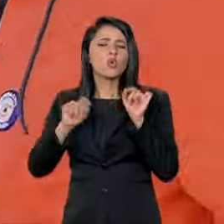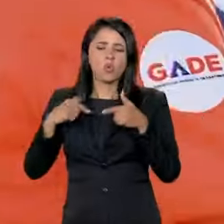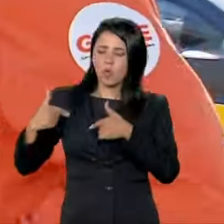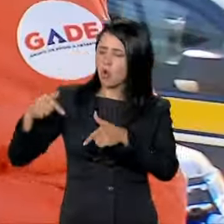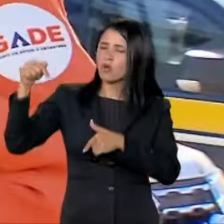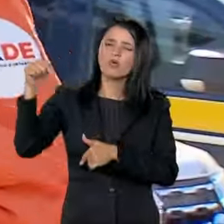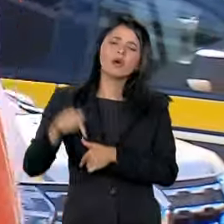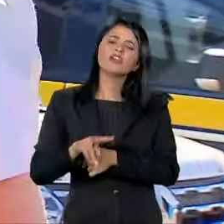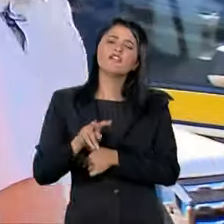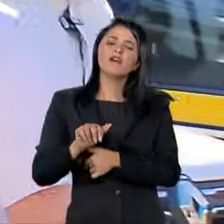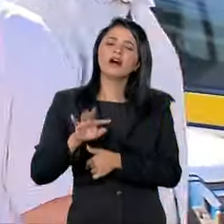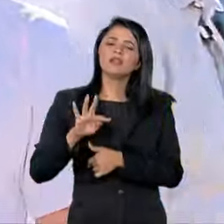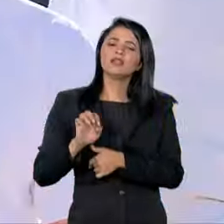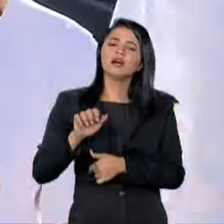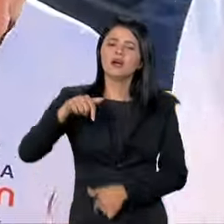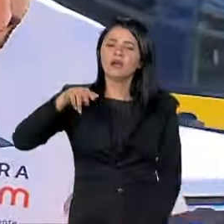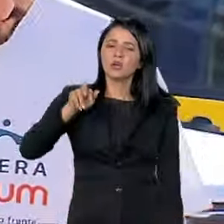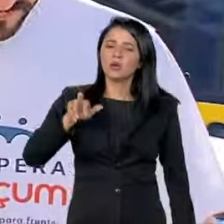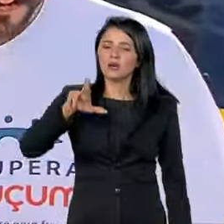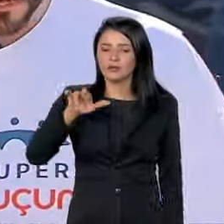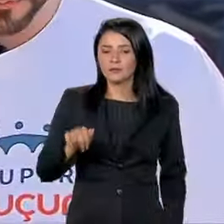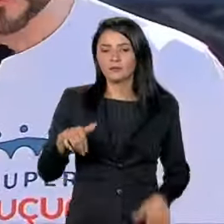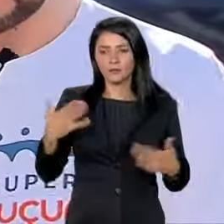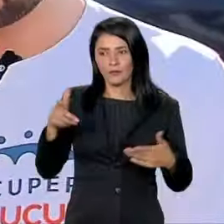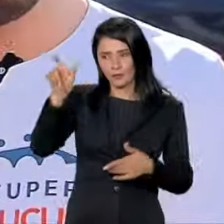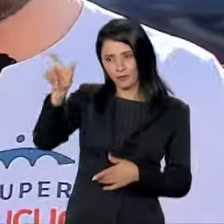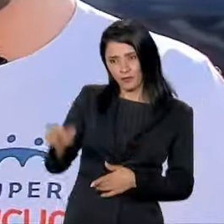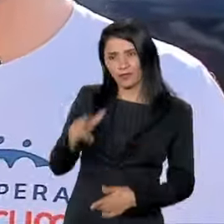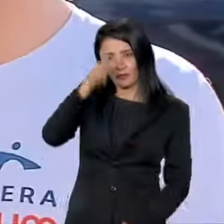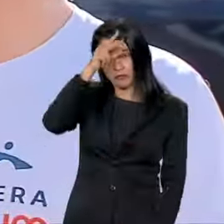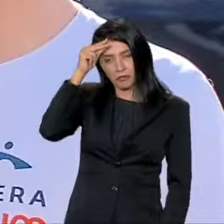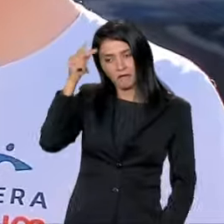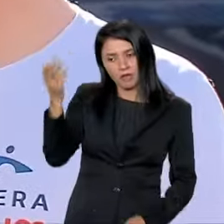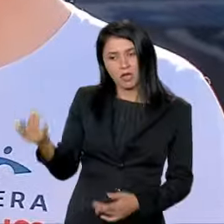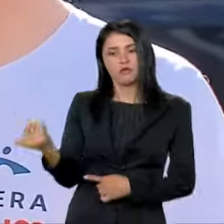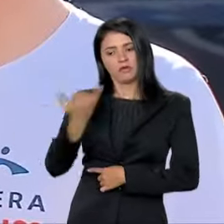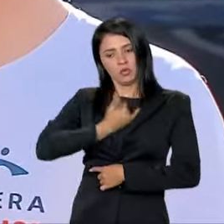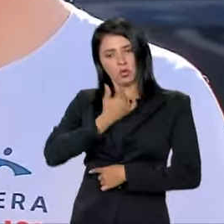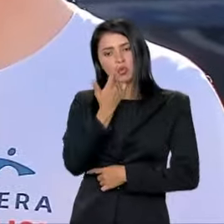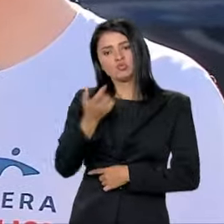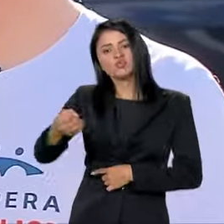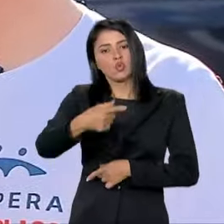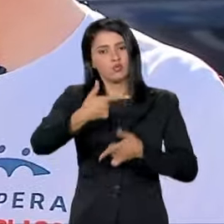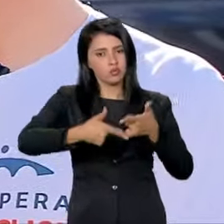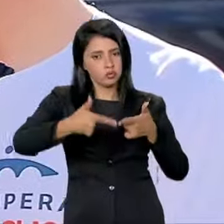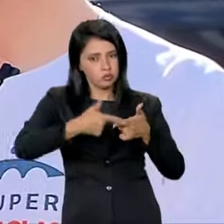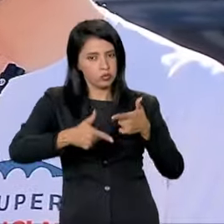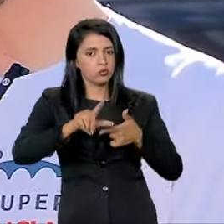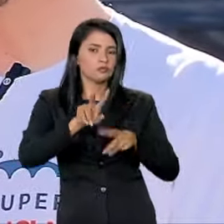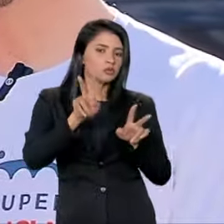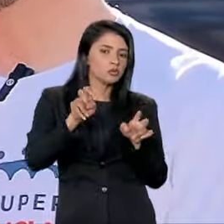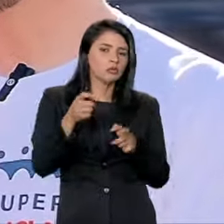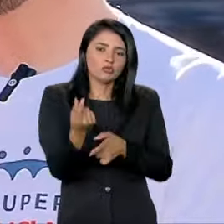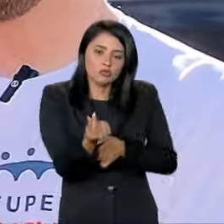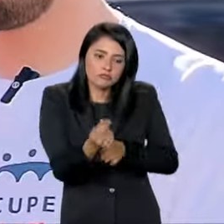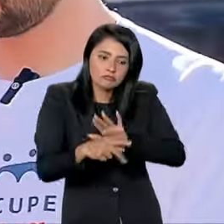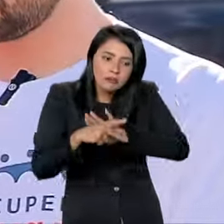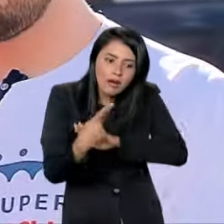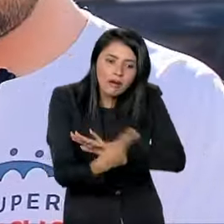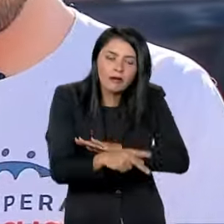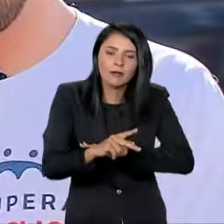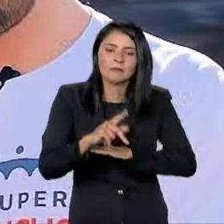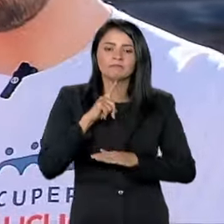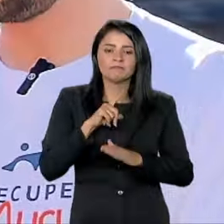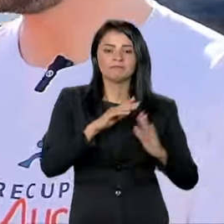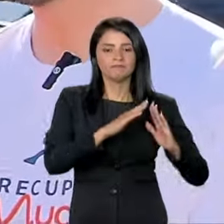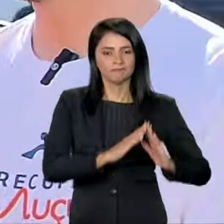Saquari, por gentileza? Bem, o prefeito trouxe um problema novo aqui com relação aos recursos para moradias. A gente aprovou